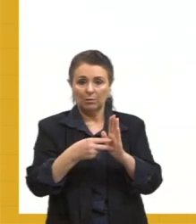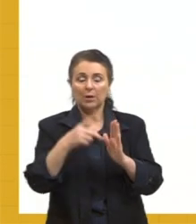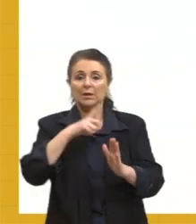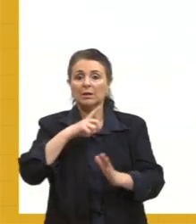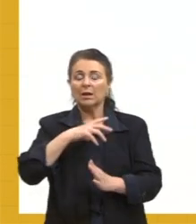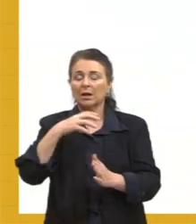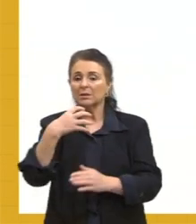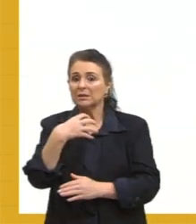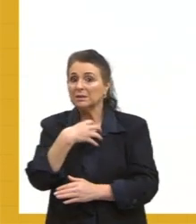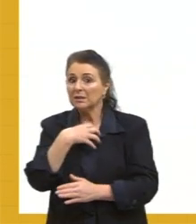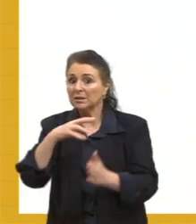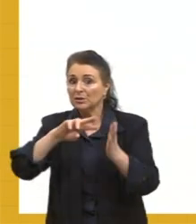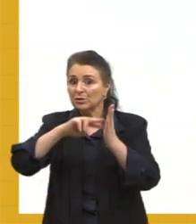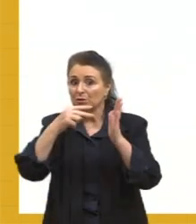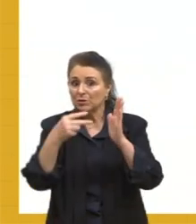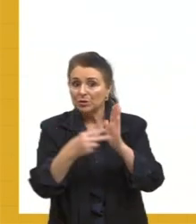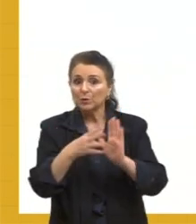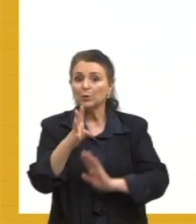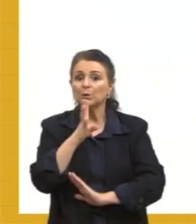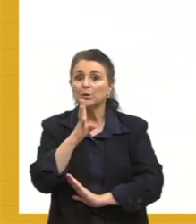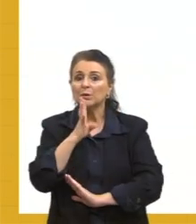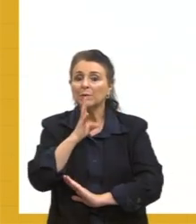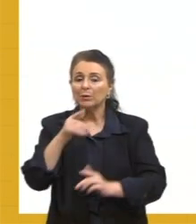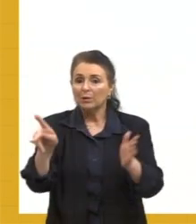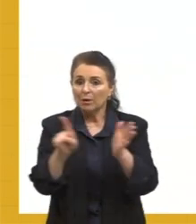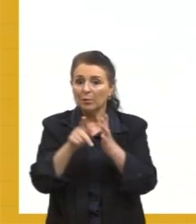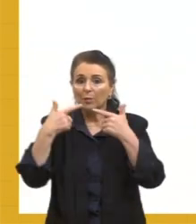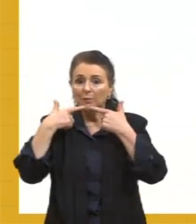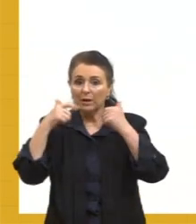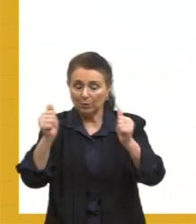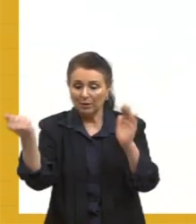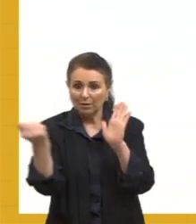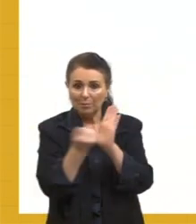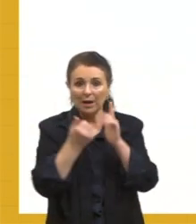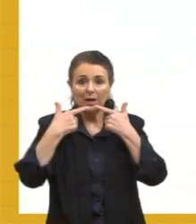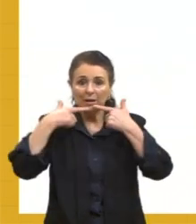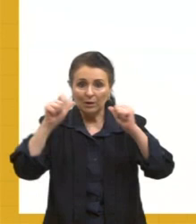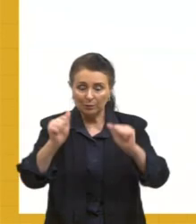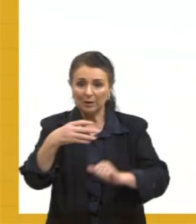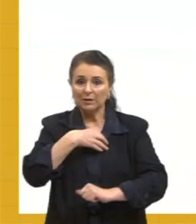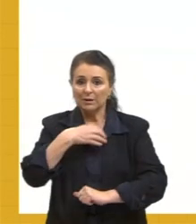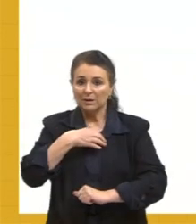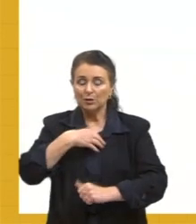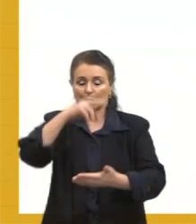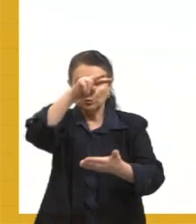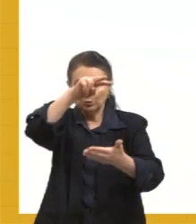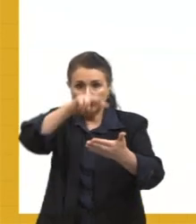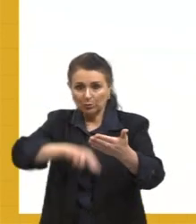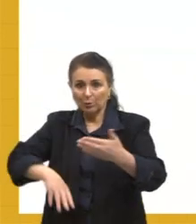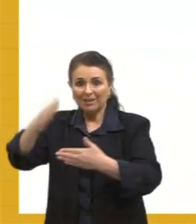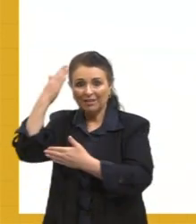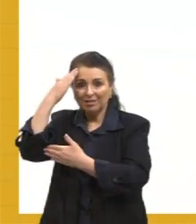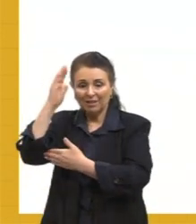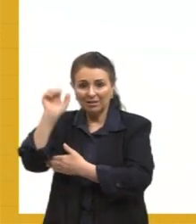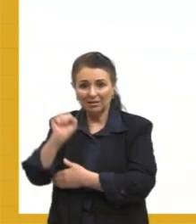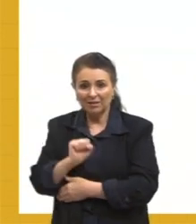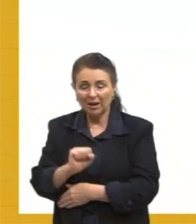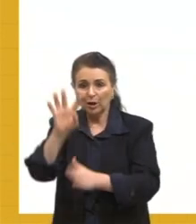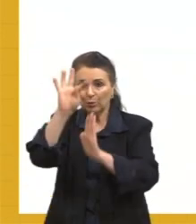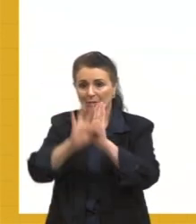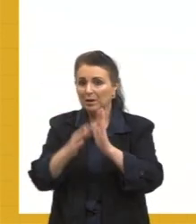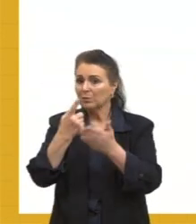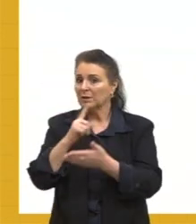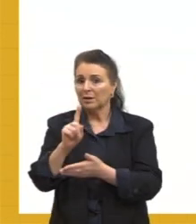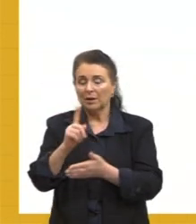sentido do conhecimento daquela língua, daquela marca linguística que vai fazer sentido para o leitor aqui entender o texto e não perder